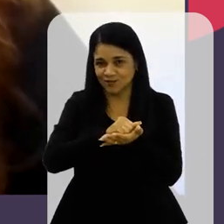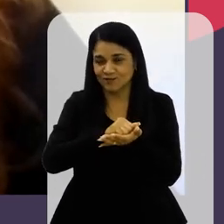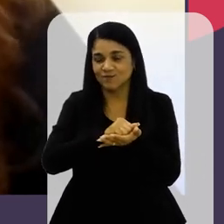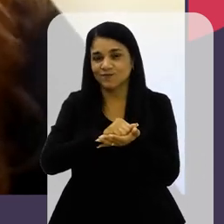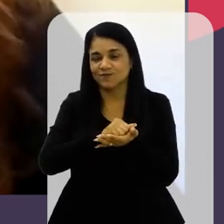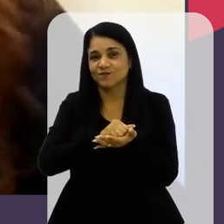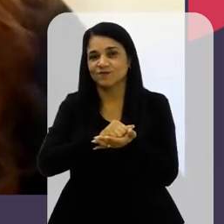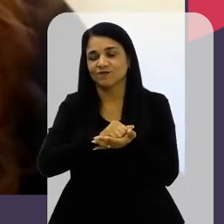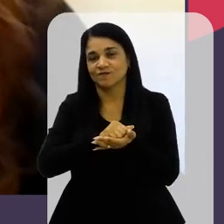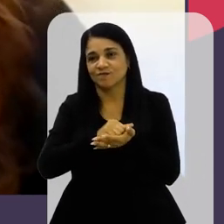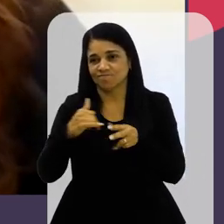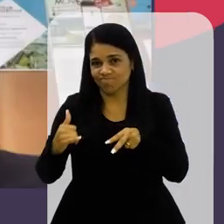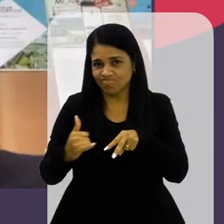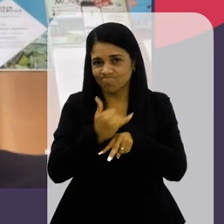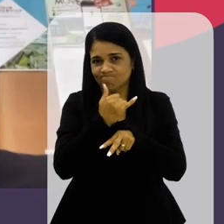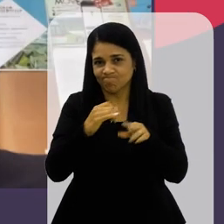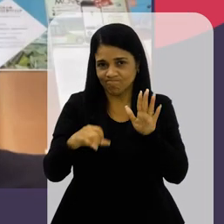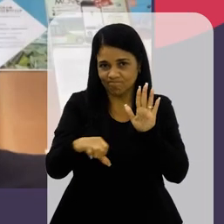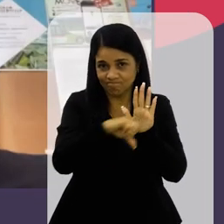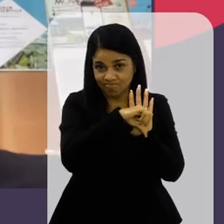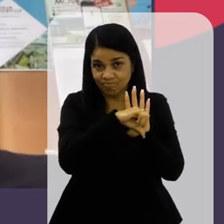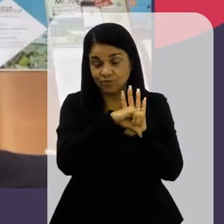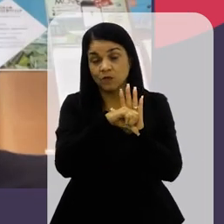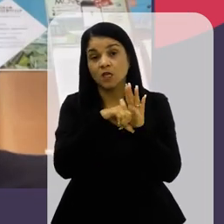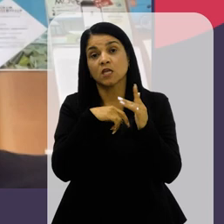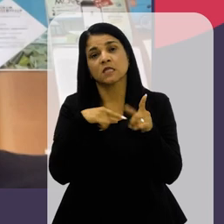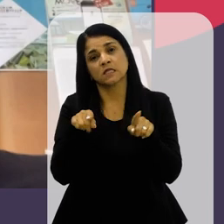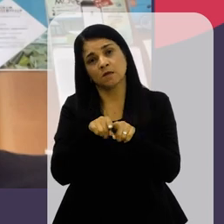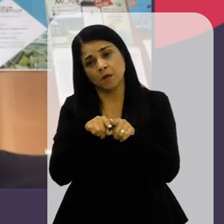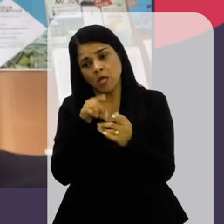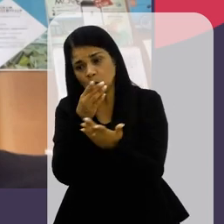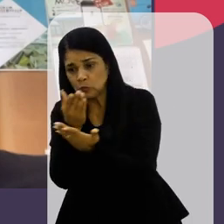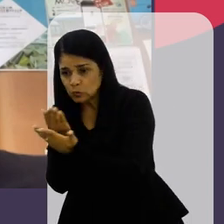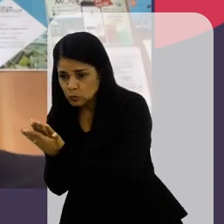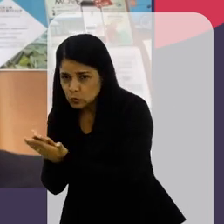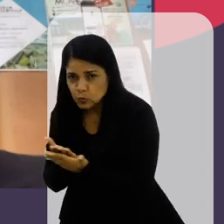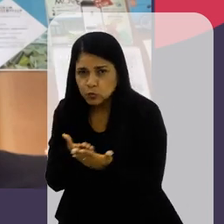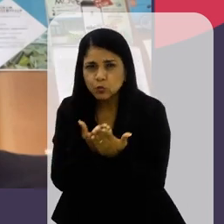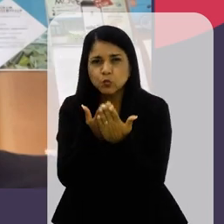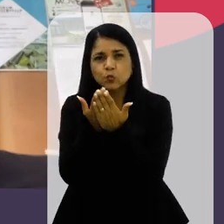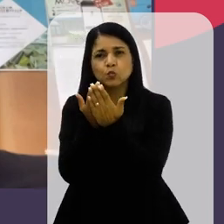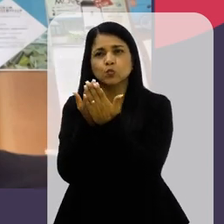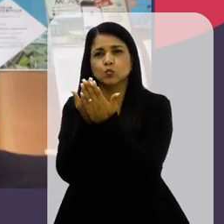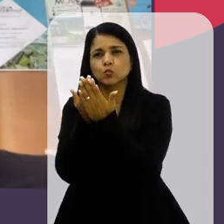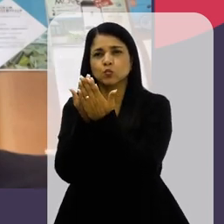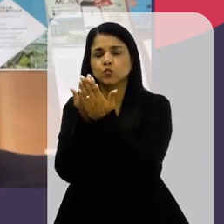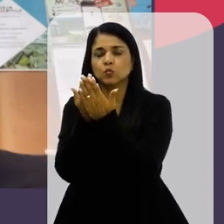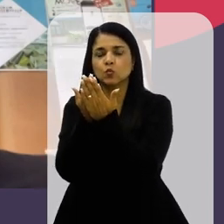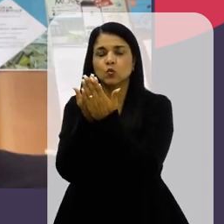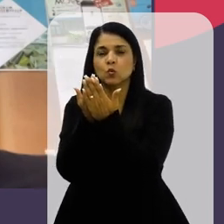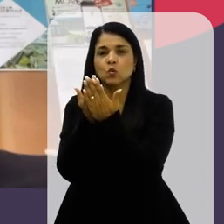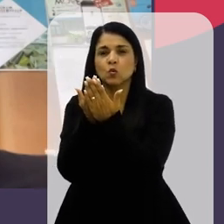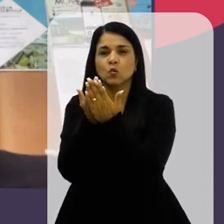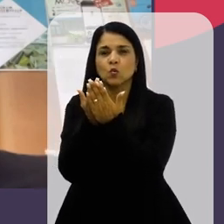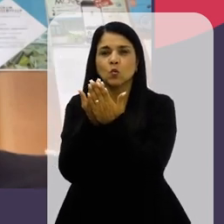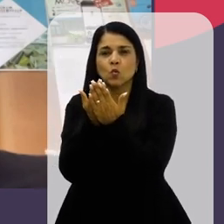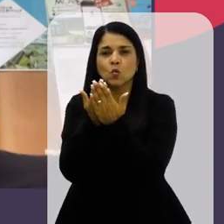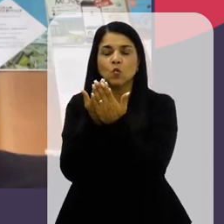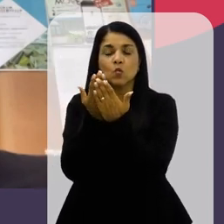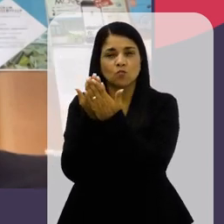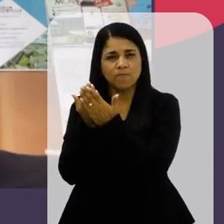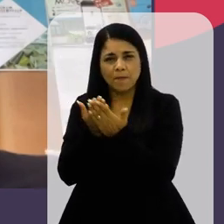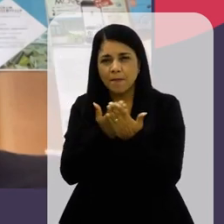Incidências E E por conta Do estudo Mesmo Que a gente Teve Que a gente